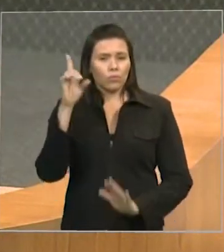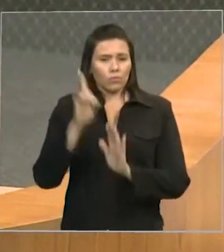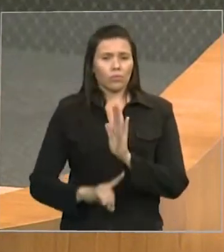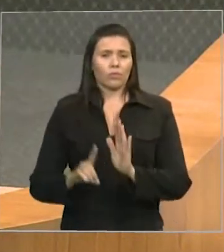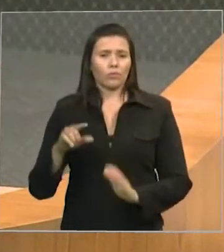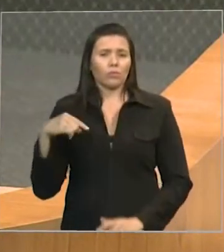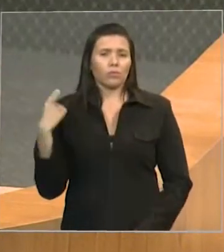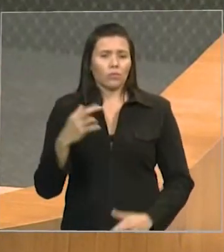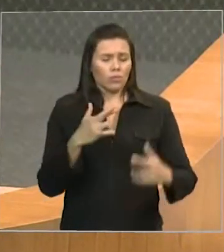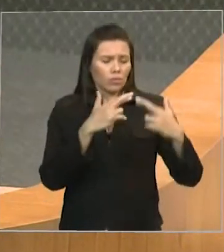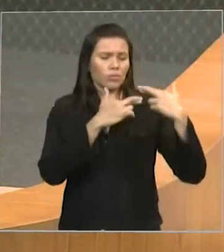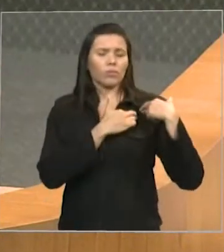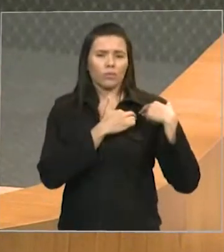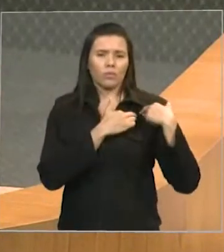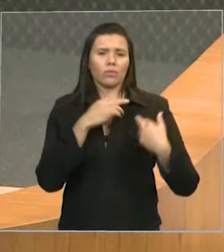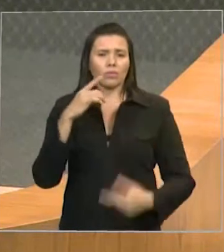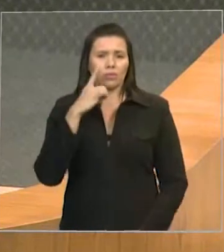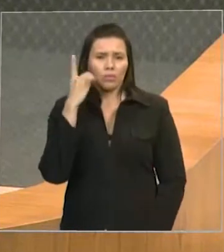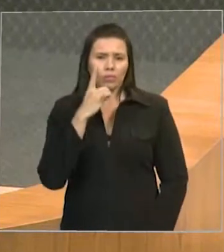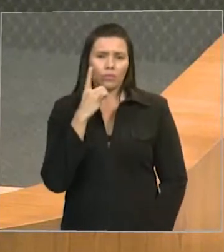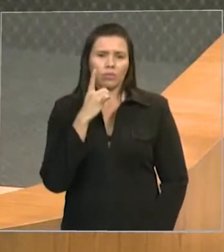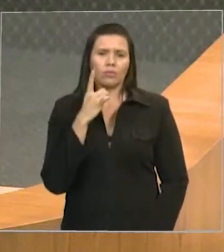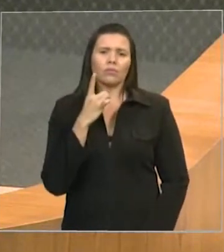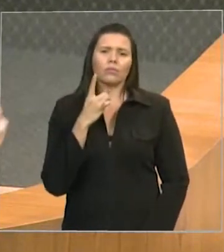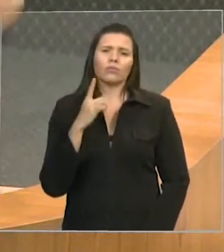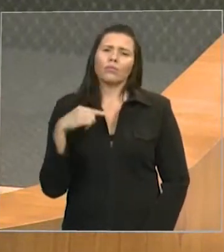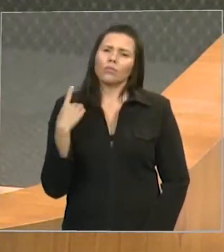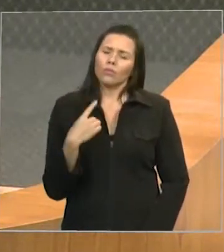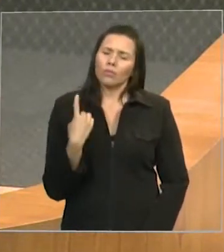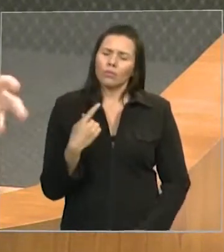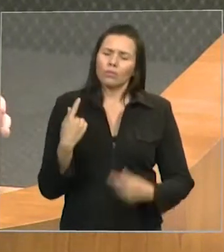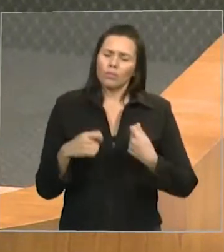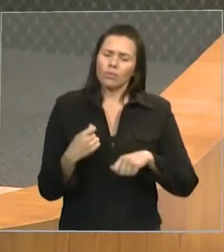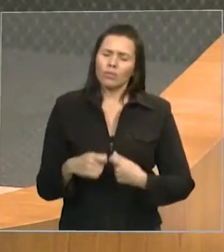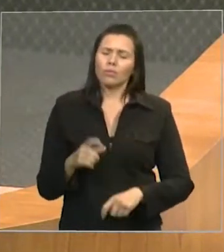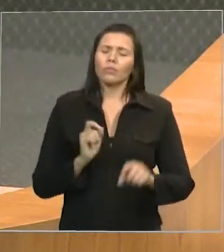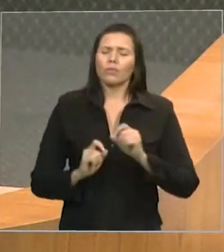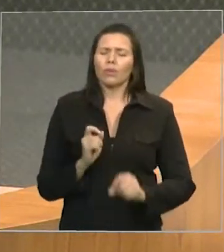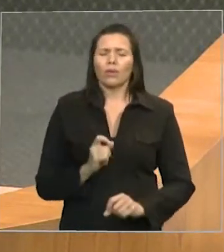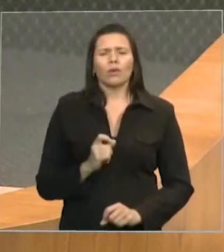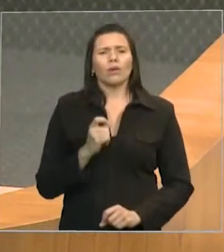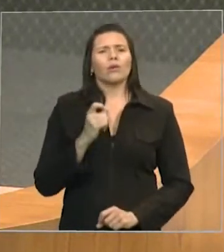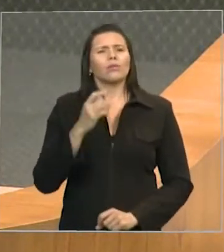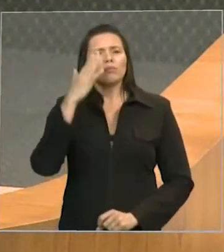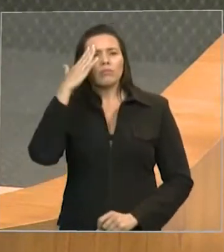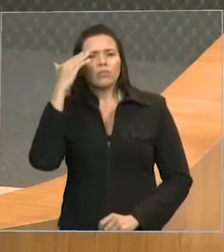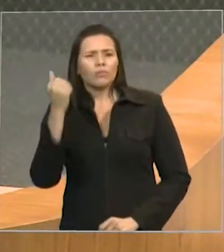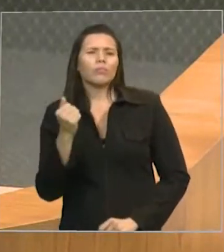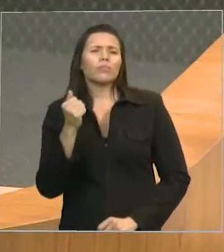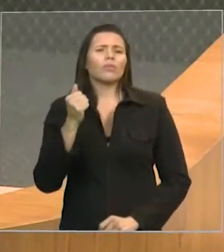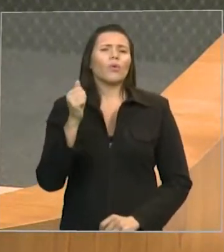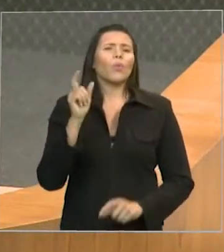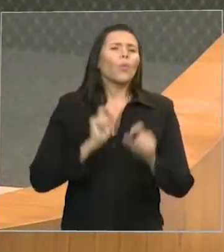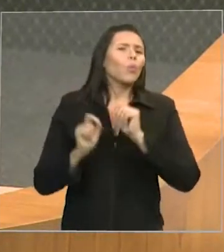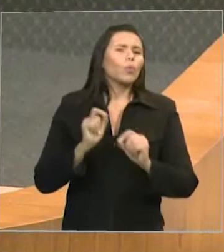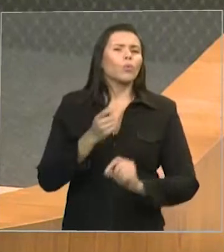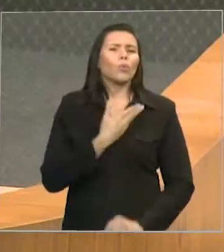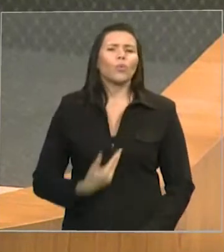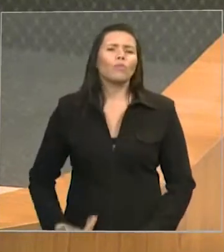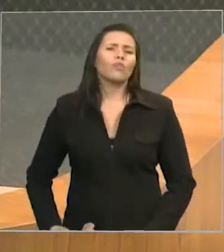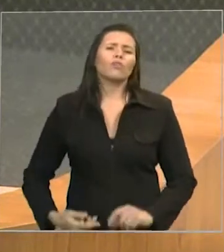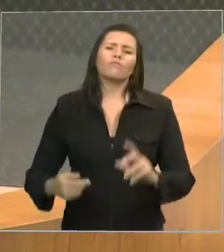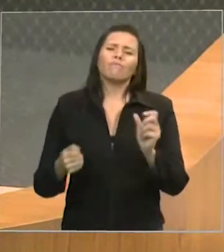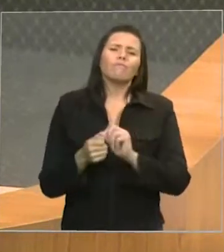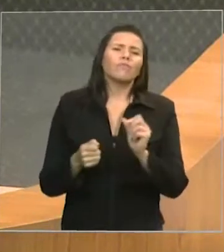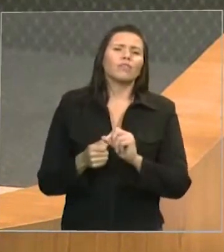parlamentares, fazer a fiscalização e o acompanhamento do que o governo vem fazendo durante esses